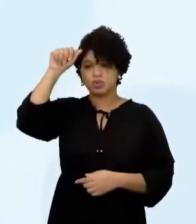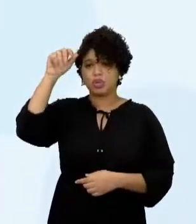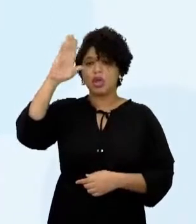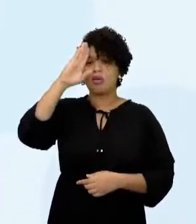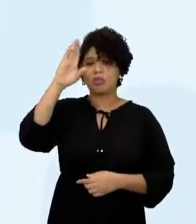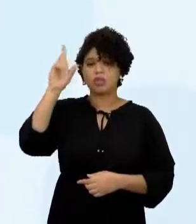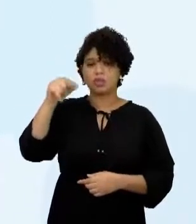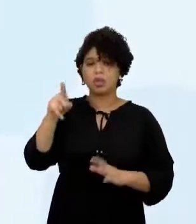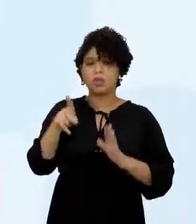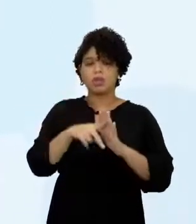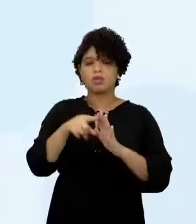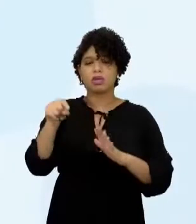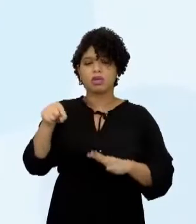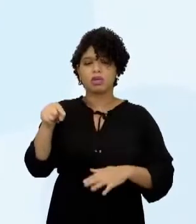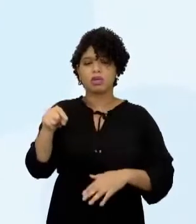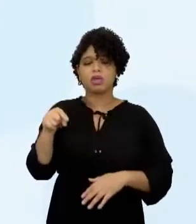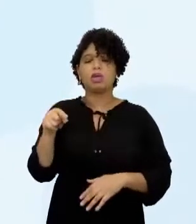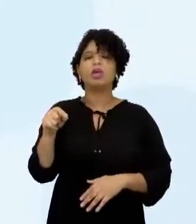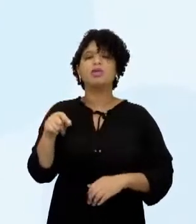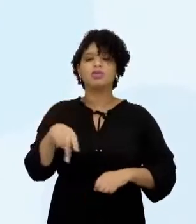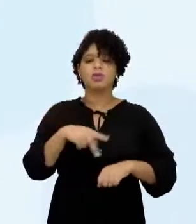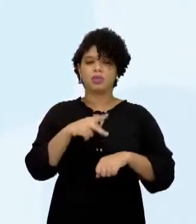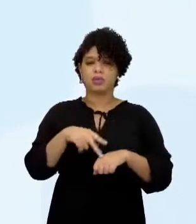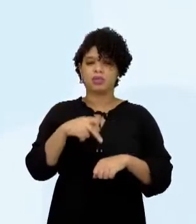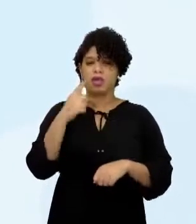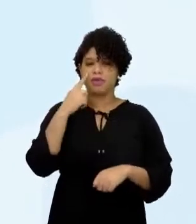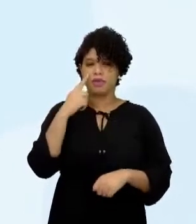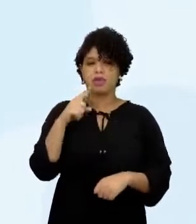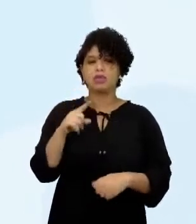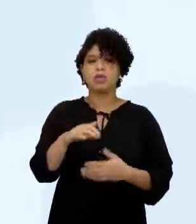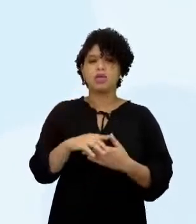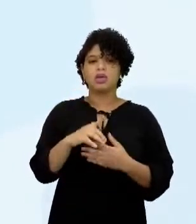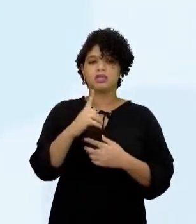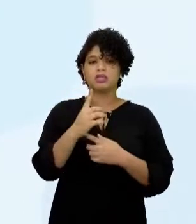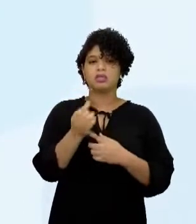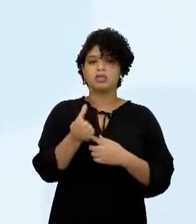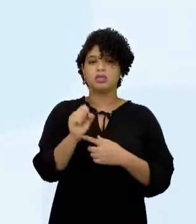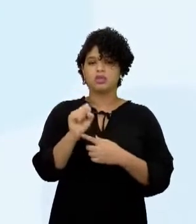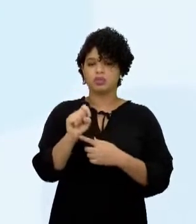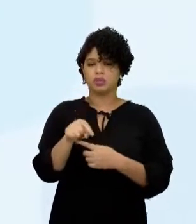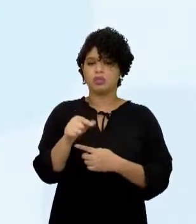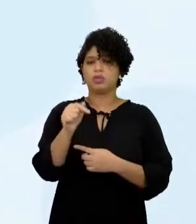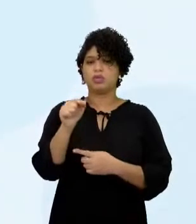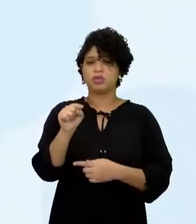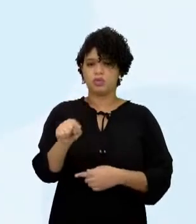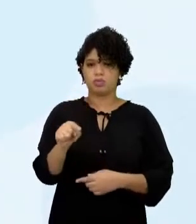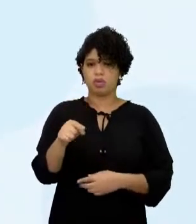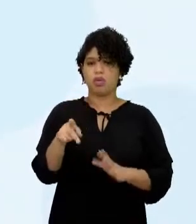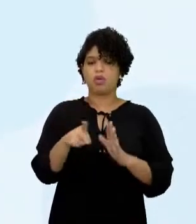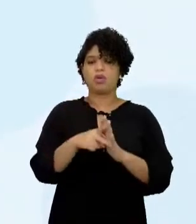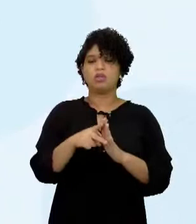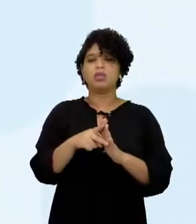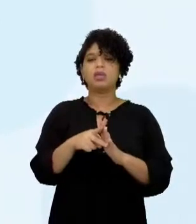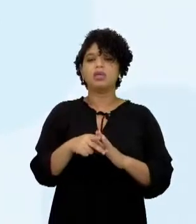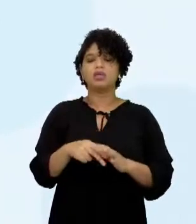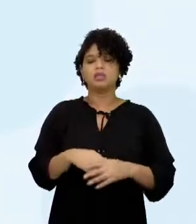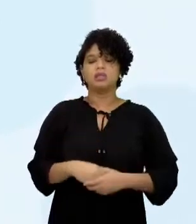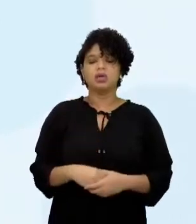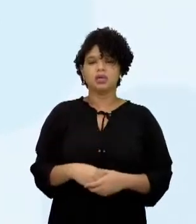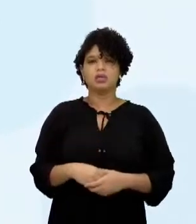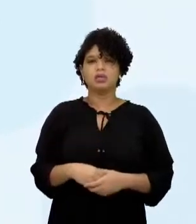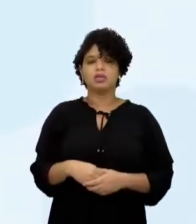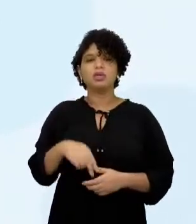indígena do país Com 168,7 mil Já o estado do Rio Grande do Norte Região